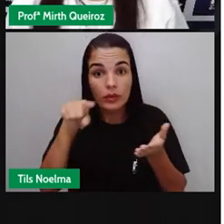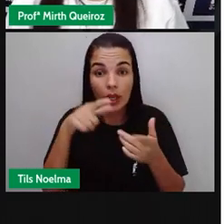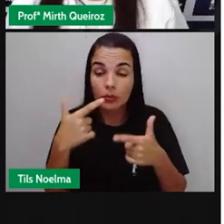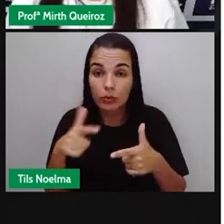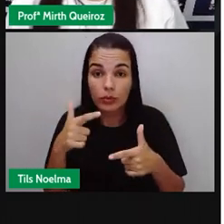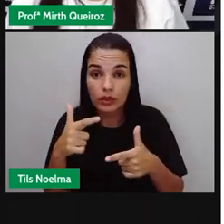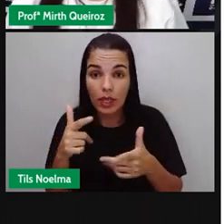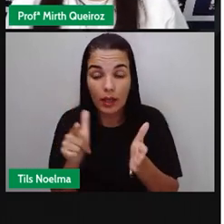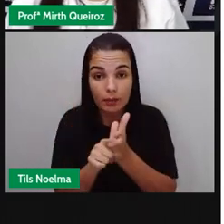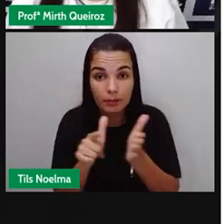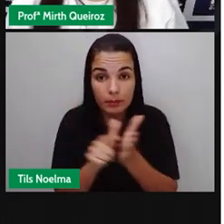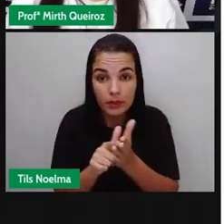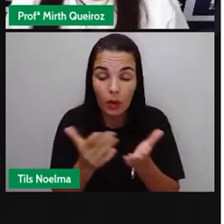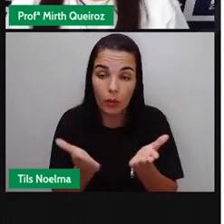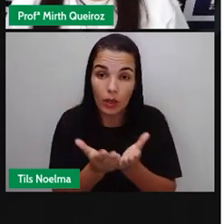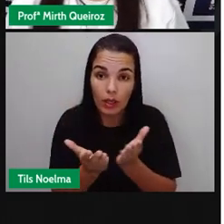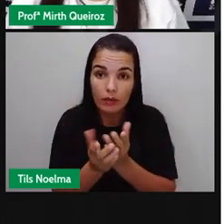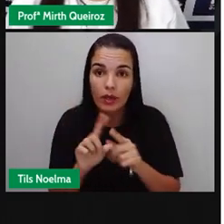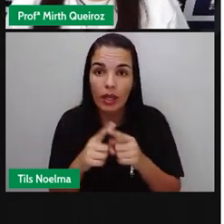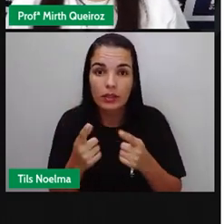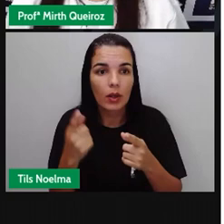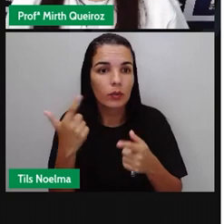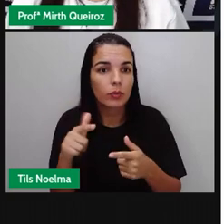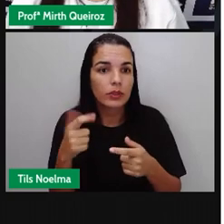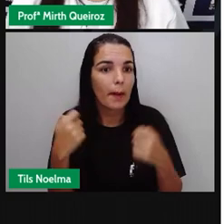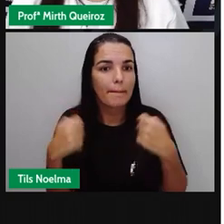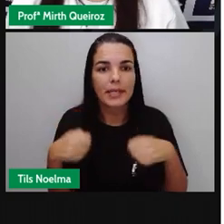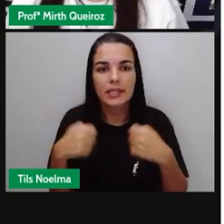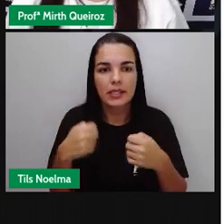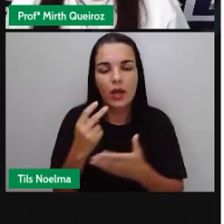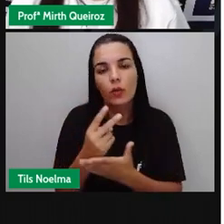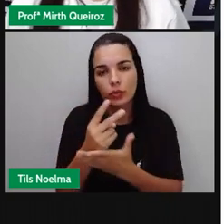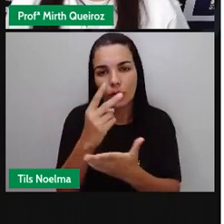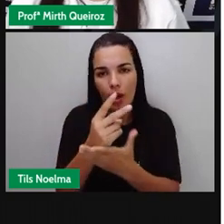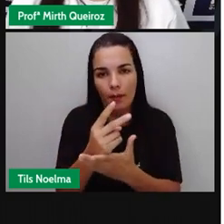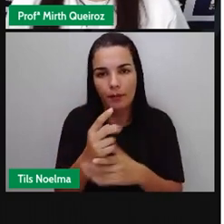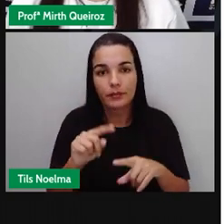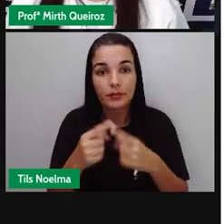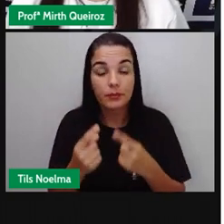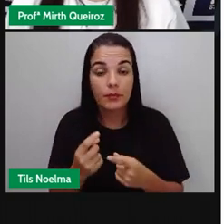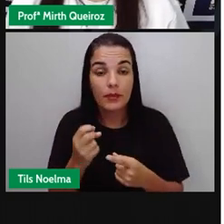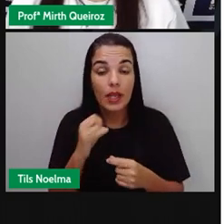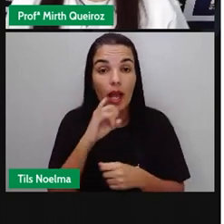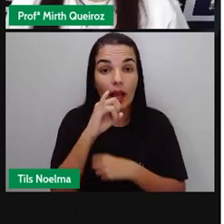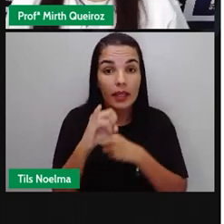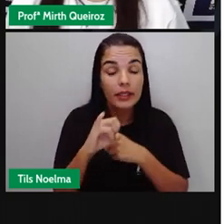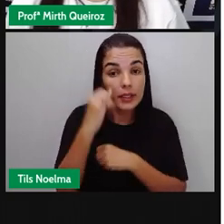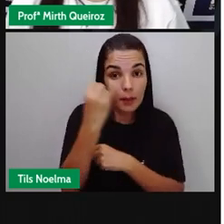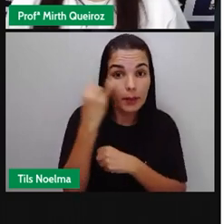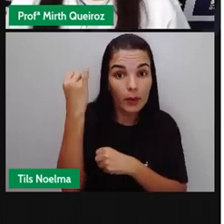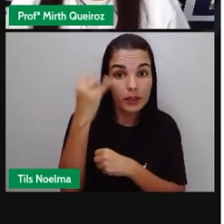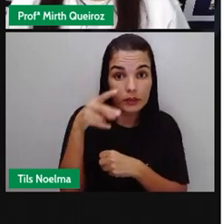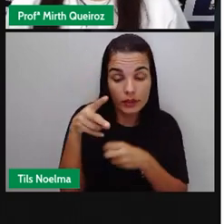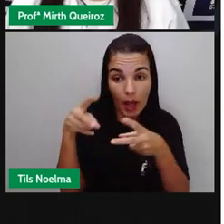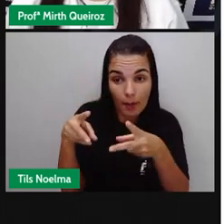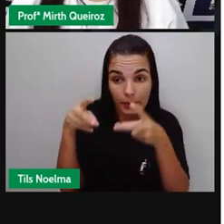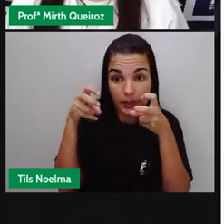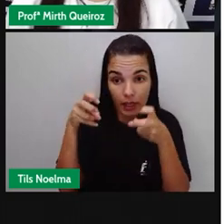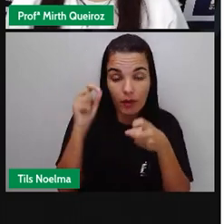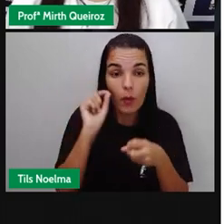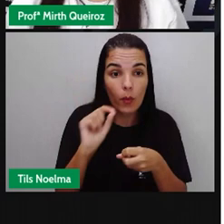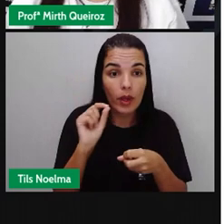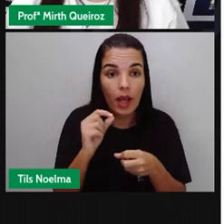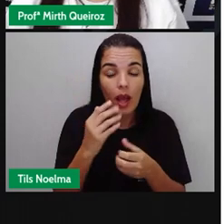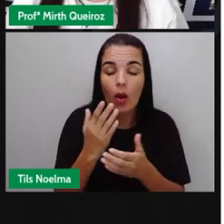esse mesmo material, esse mesmo livro, então não faz sentido a gente continuar. O que é interessante vocês terem observado é o